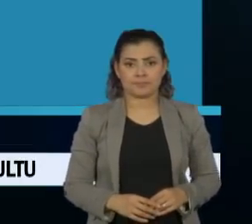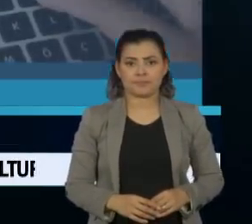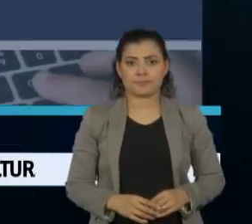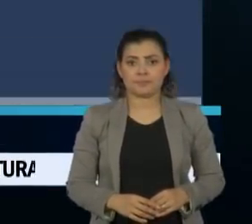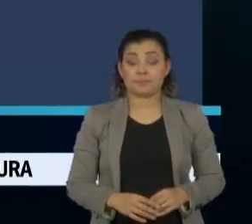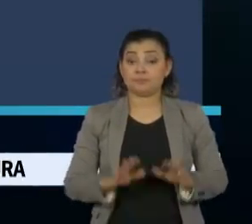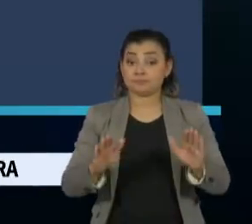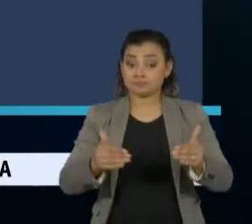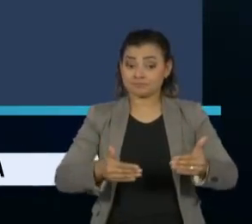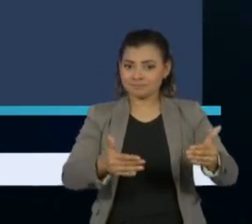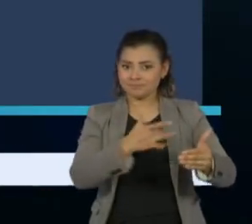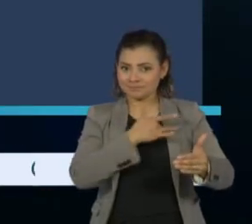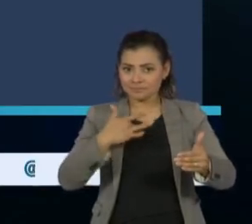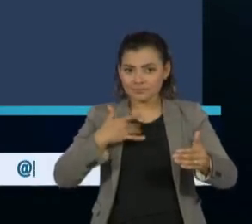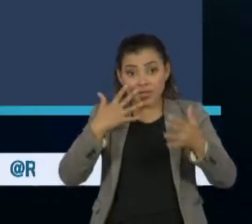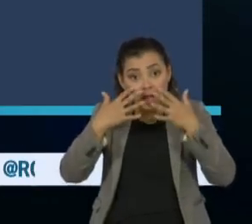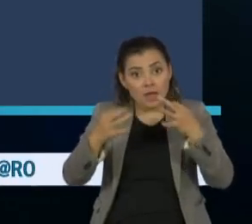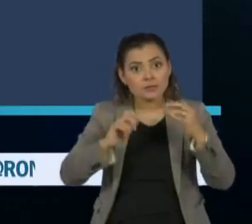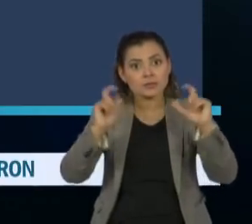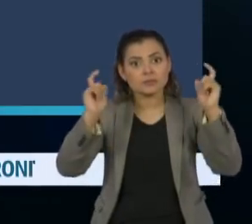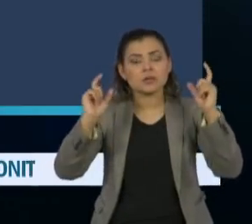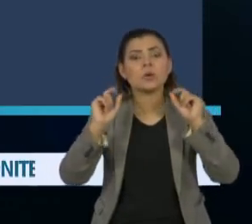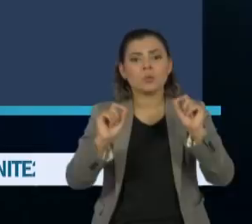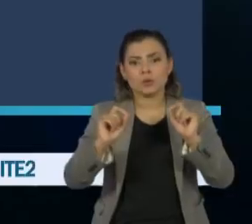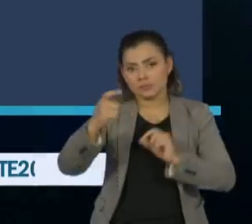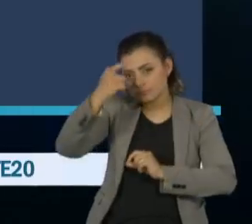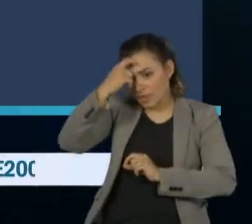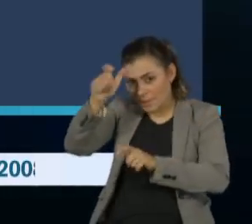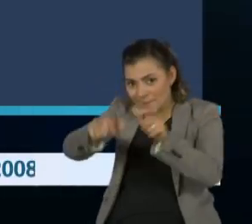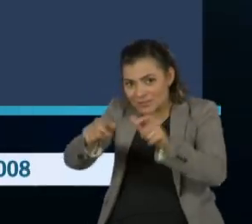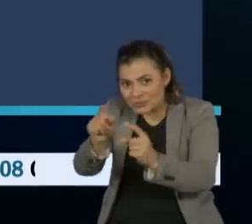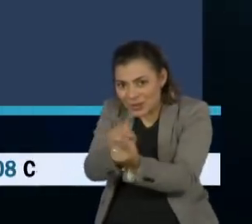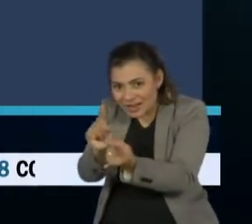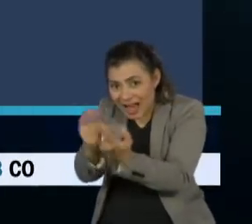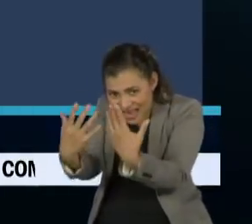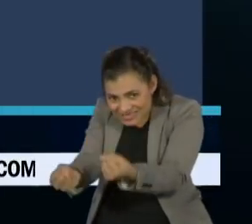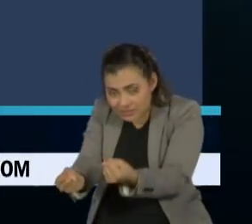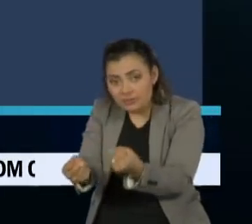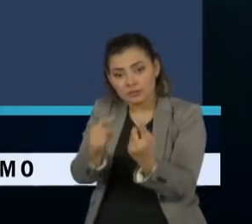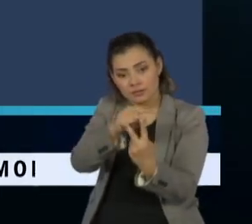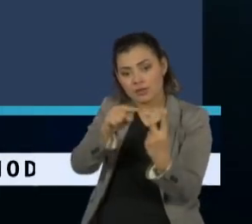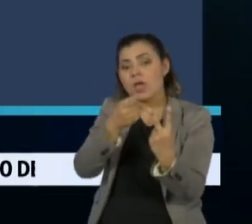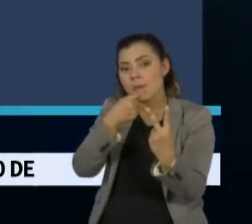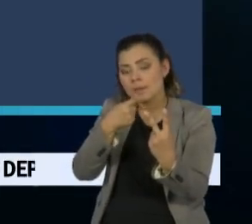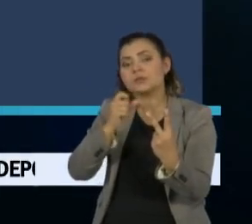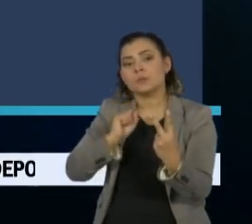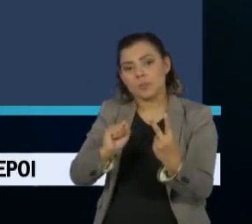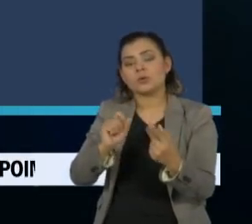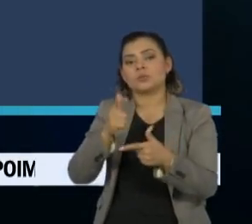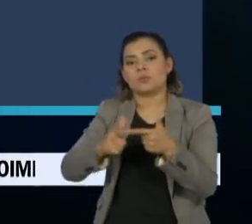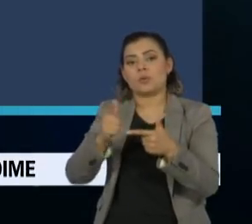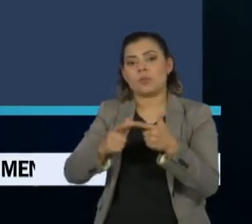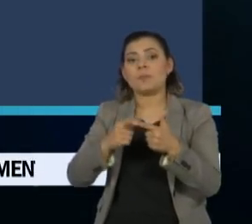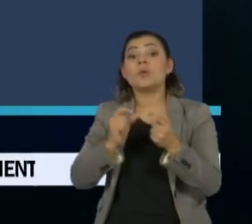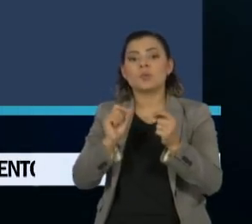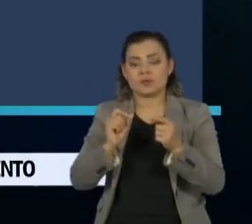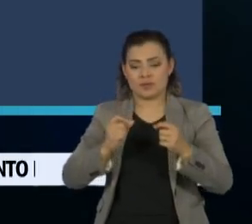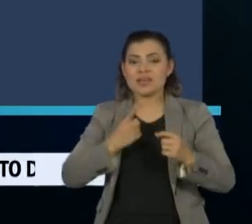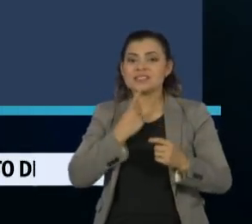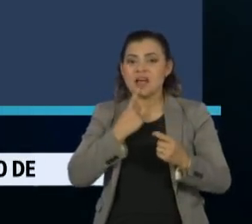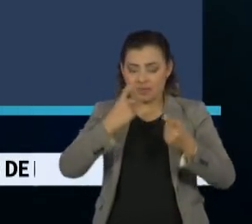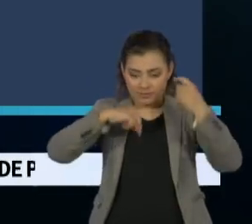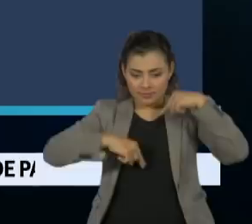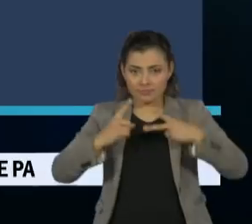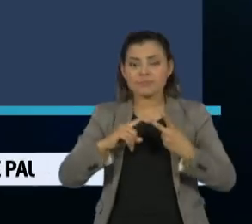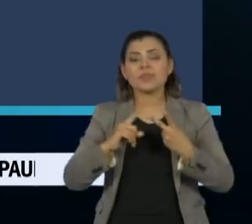O Ministério da Saúde alerta no termo de consentimento que as duas drogas podem causar redução dos glóbulos brancos, problemas no